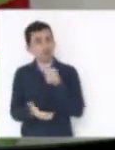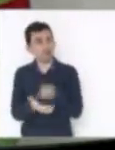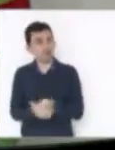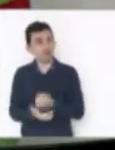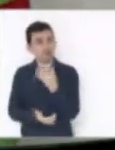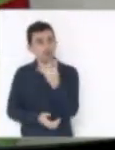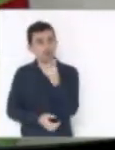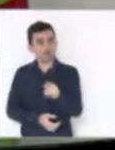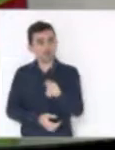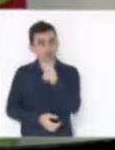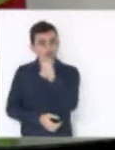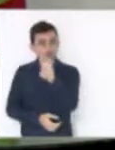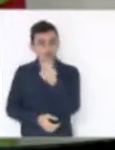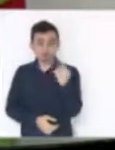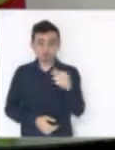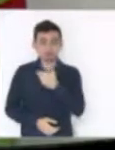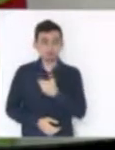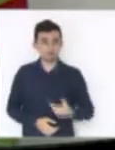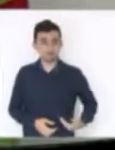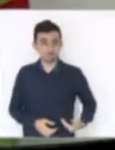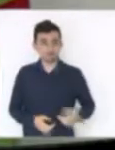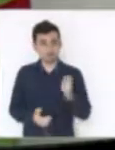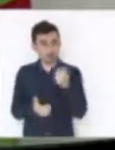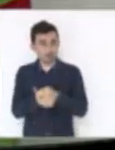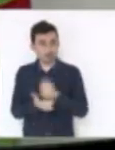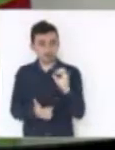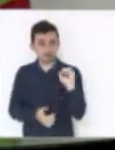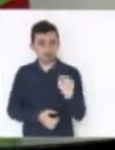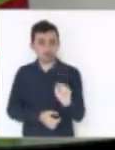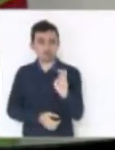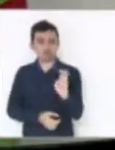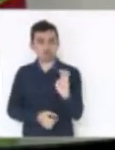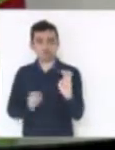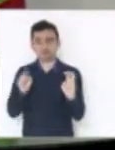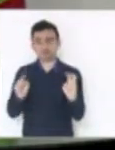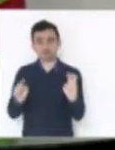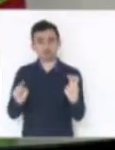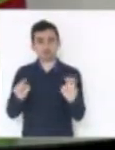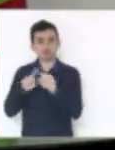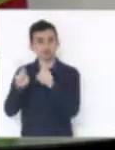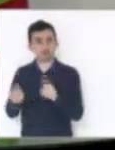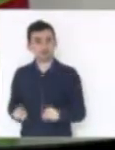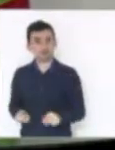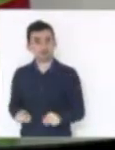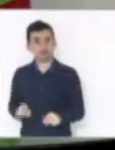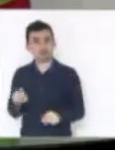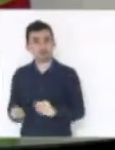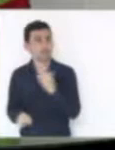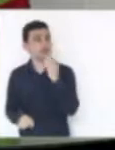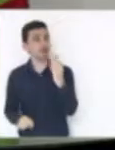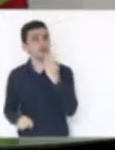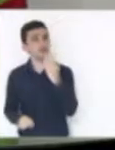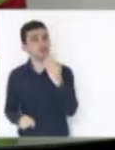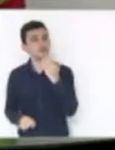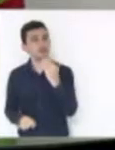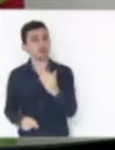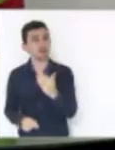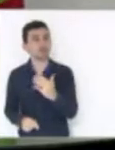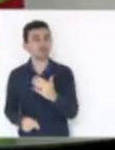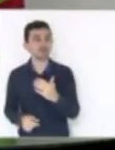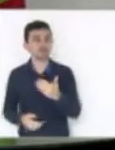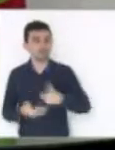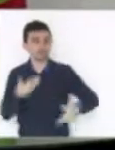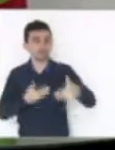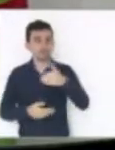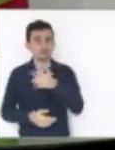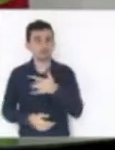,5, o governo vai contribuir só com 0,5 e o servidor tem muitas vezes um pedido de assistência à